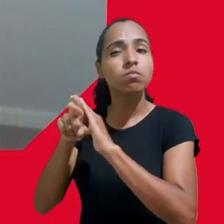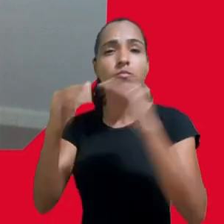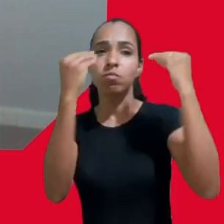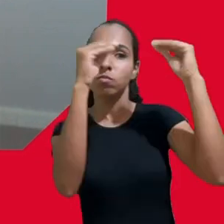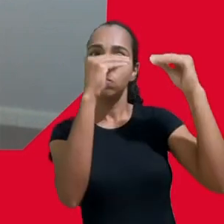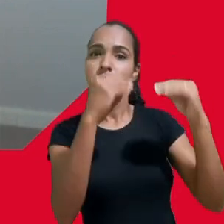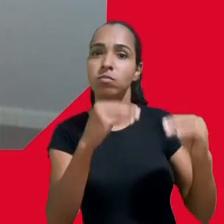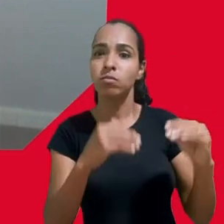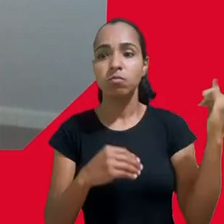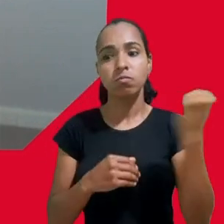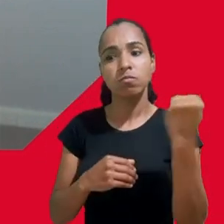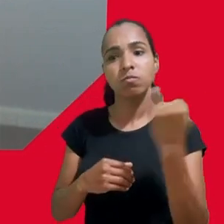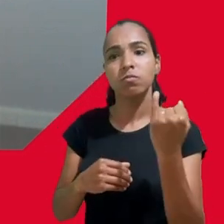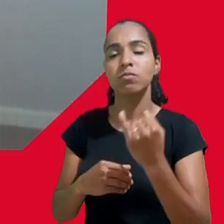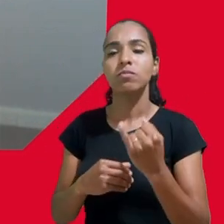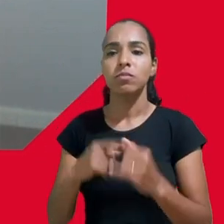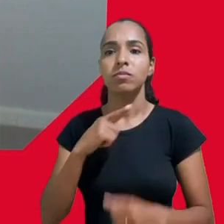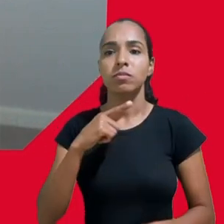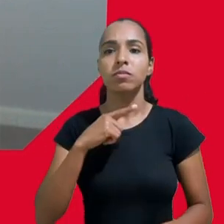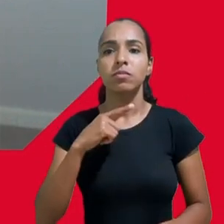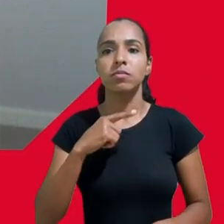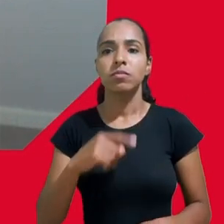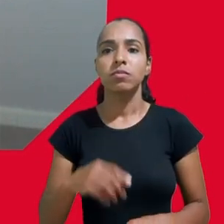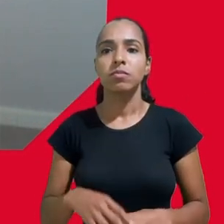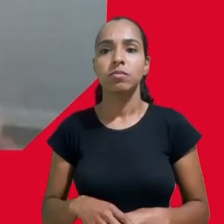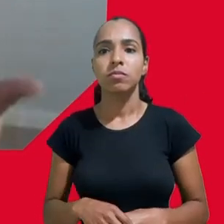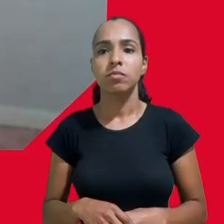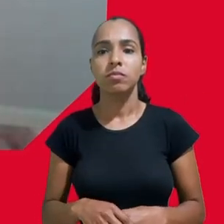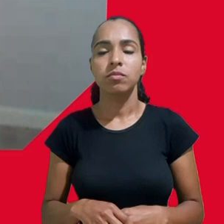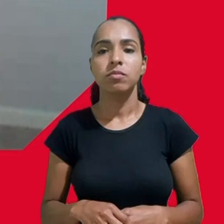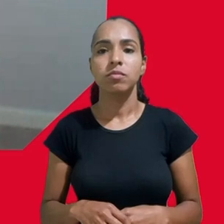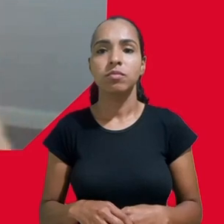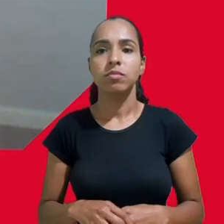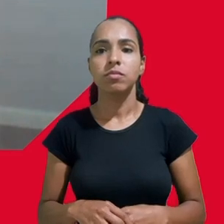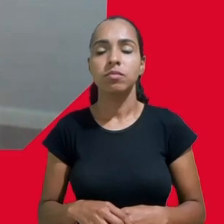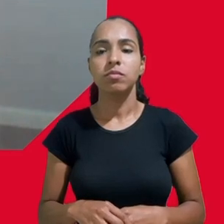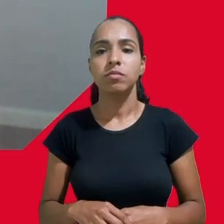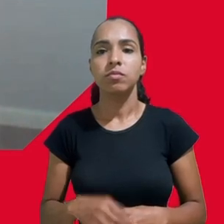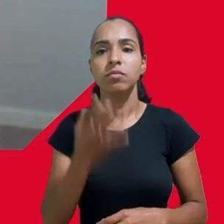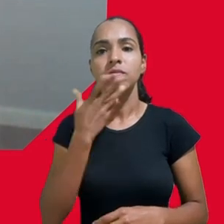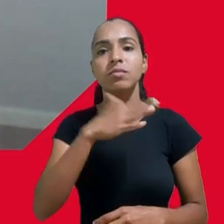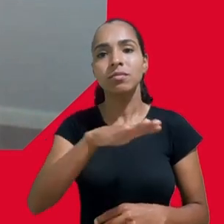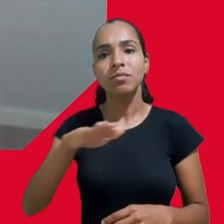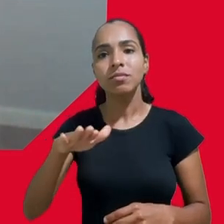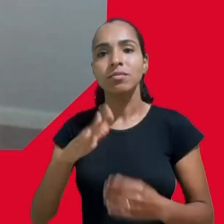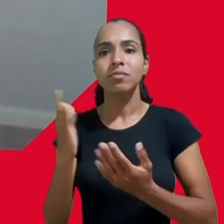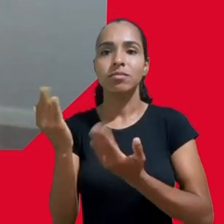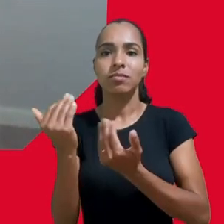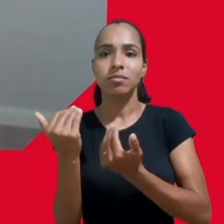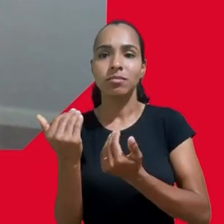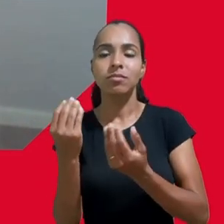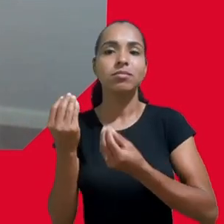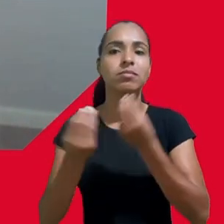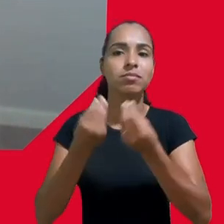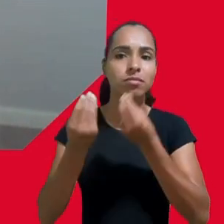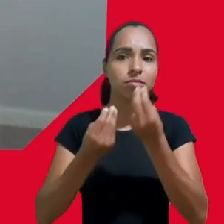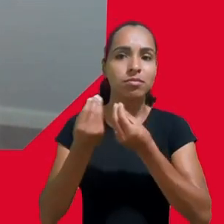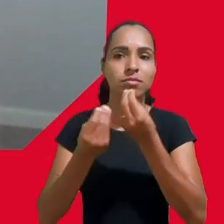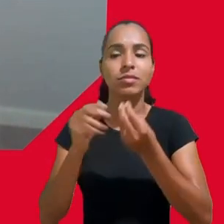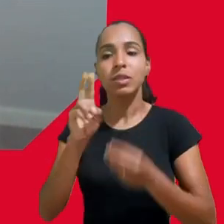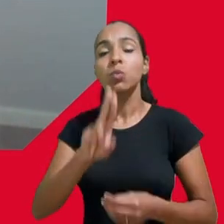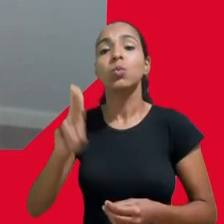então quando a gente está falando de crianças e adolescentes que comprovadamente também são usuários dessas redes sociais e plataformas